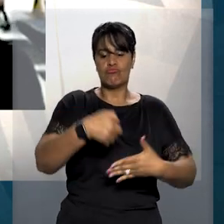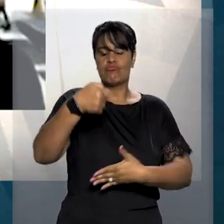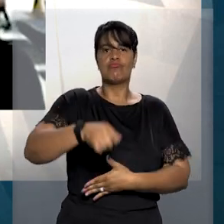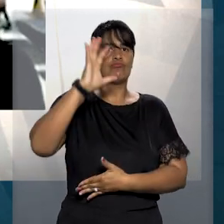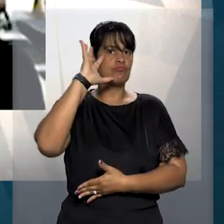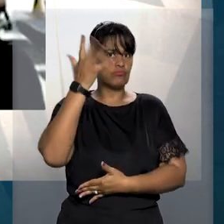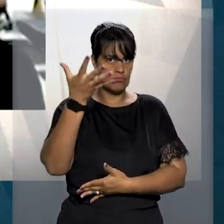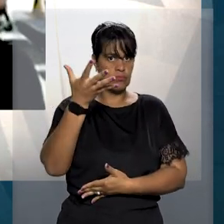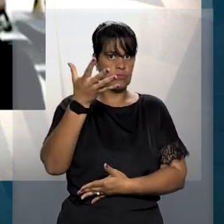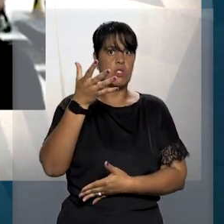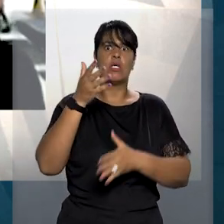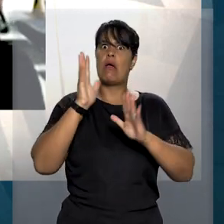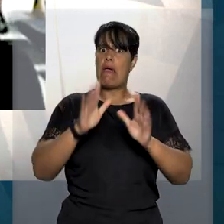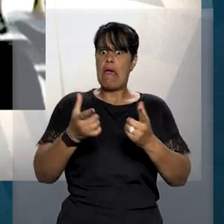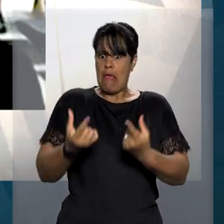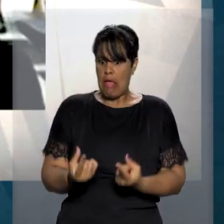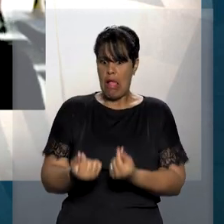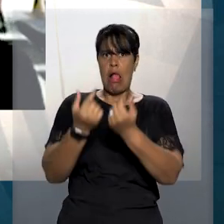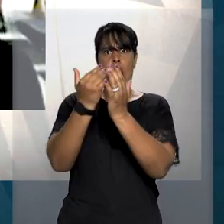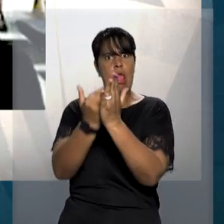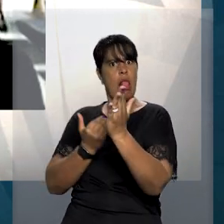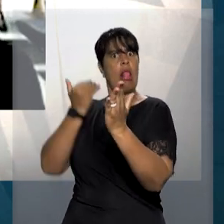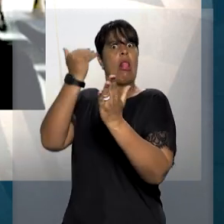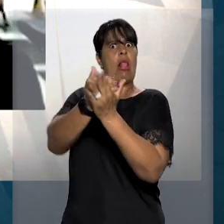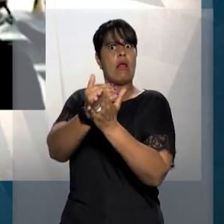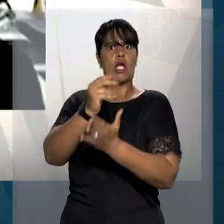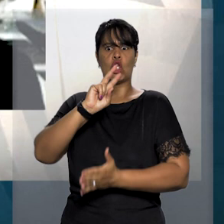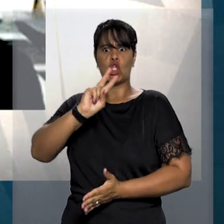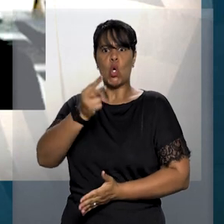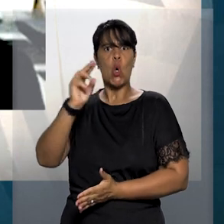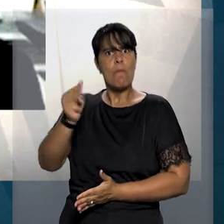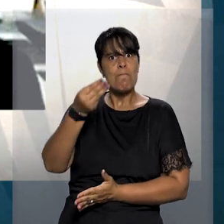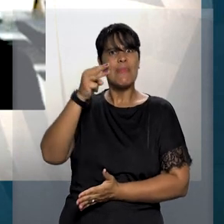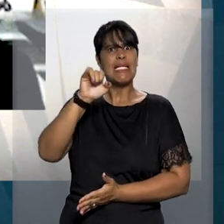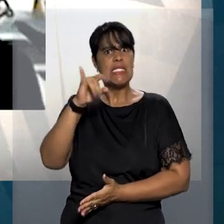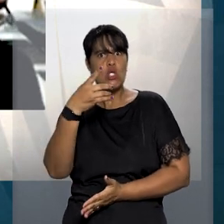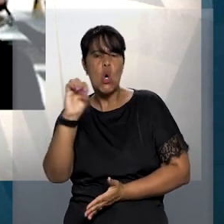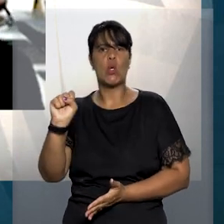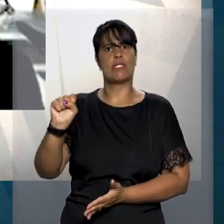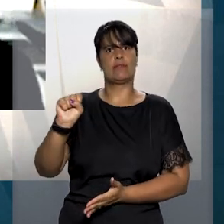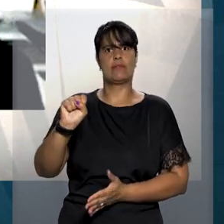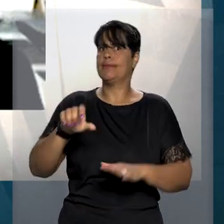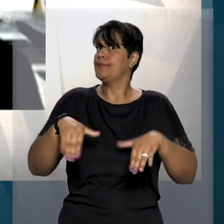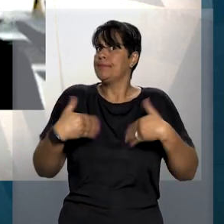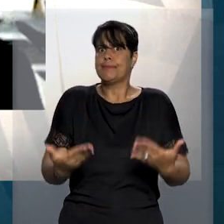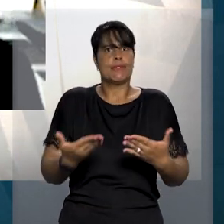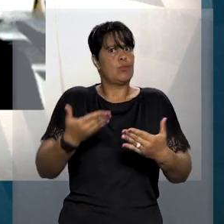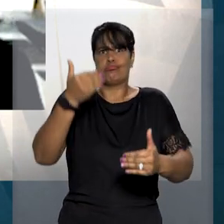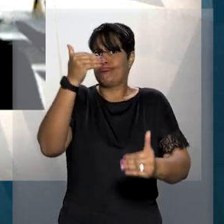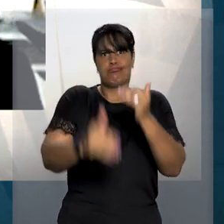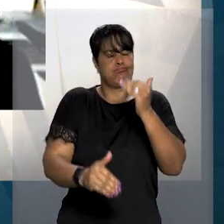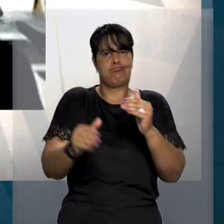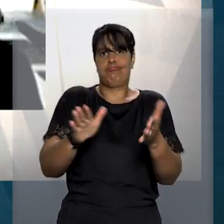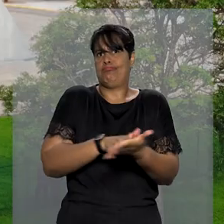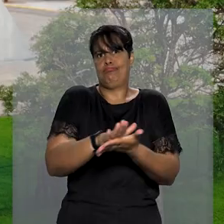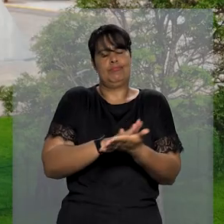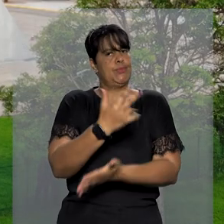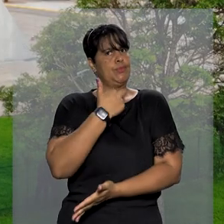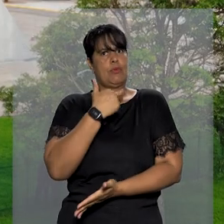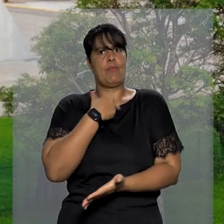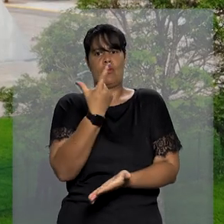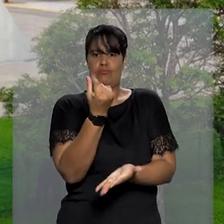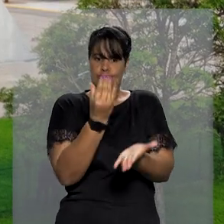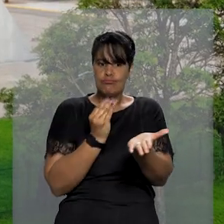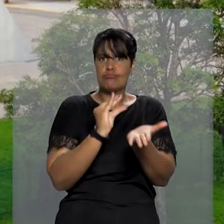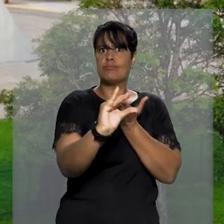no acórdão da Corte Regional foi exorbitante, superando R$ 2 milhões, o que, segundo ele, destoa dos